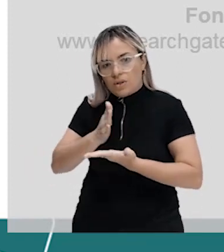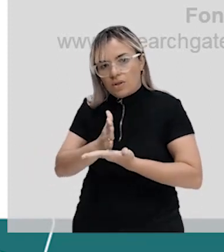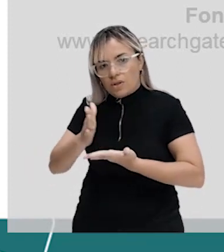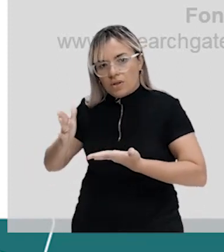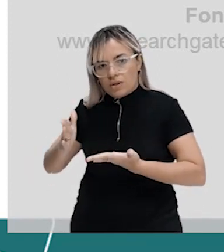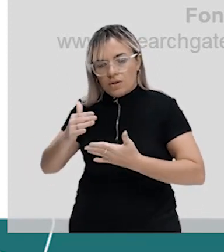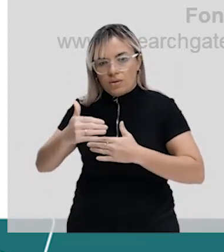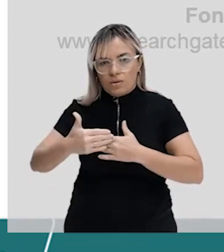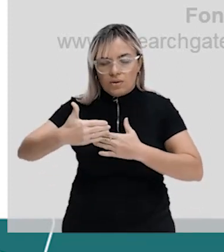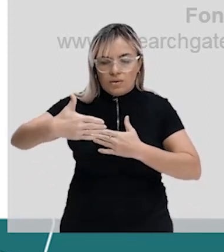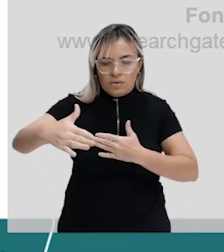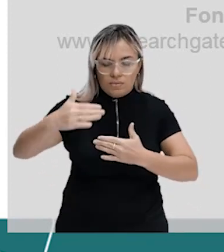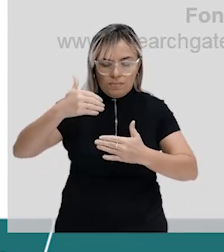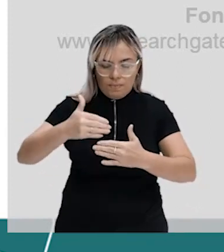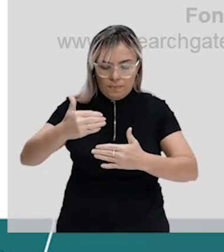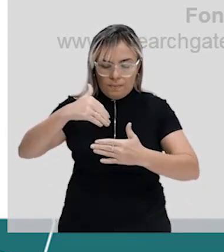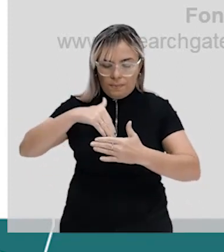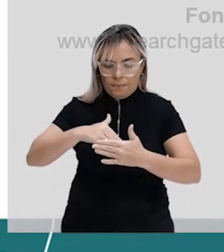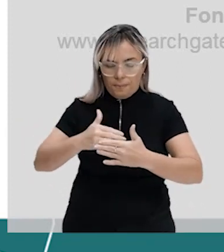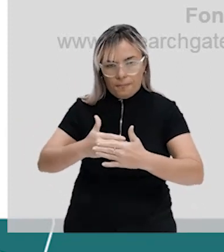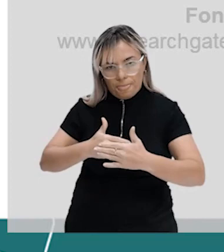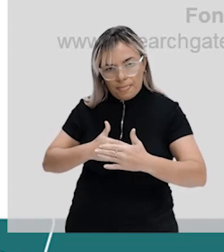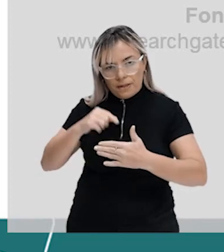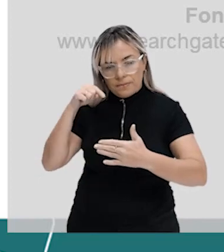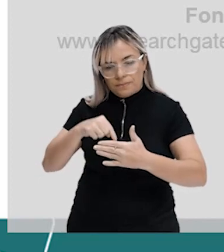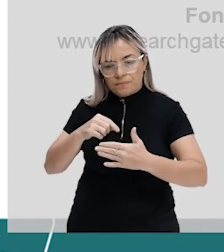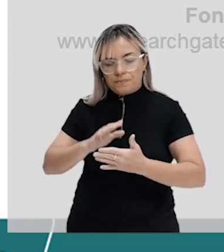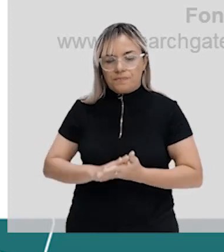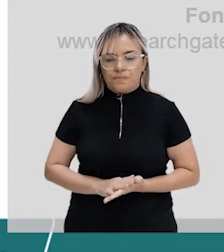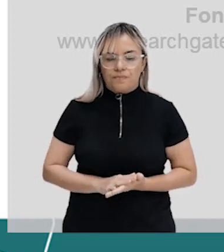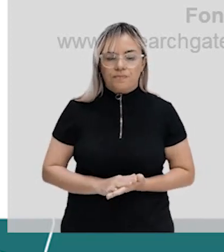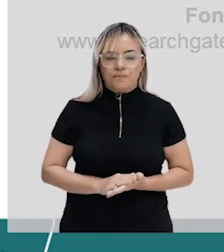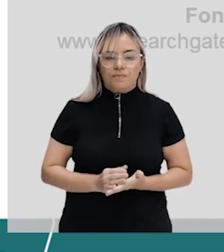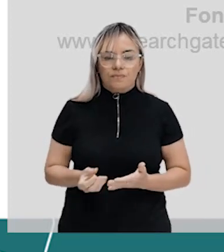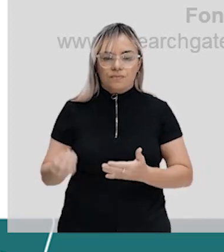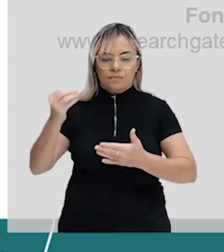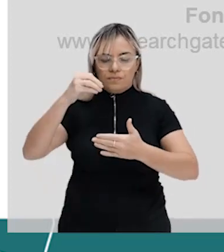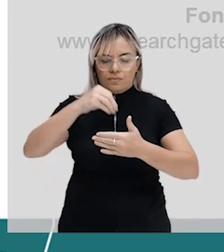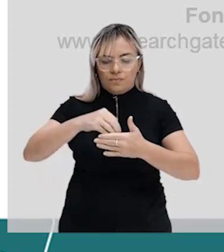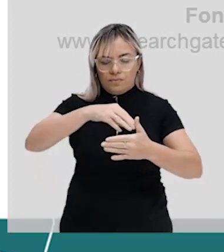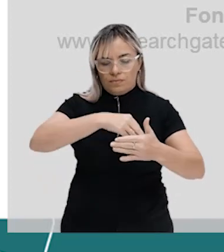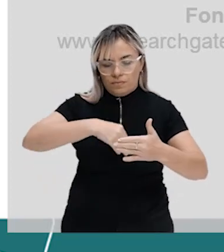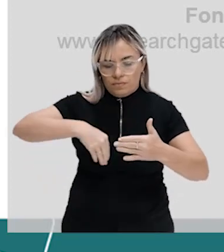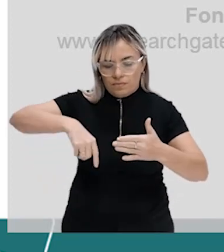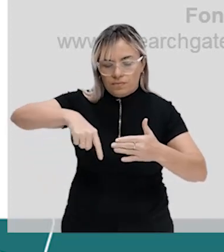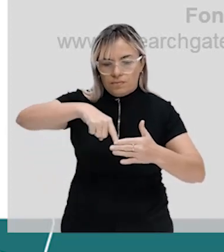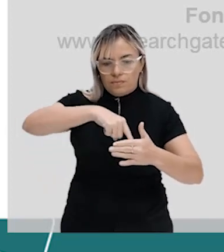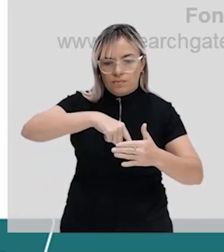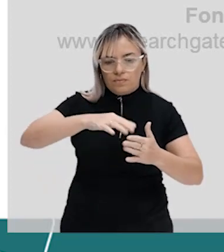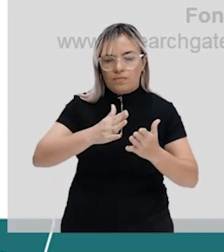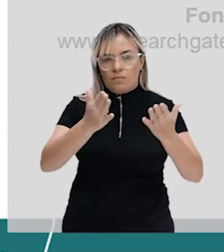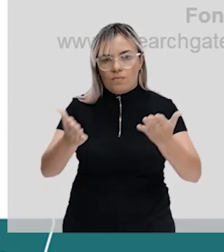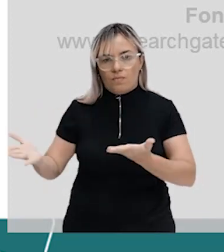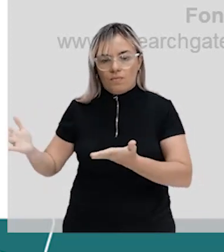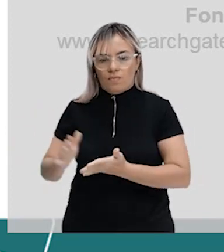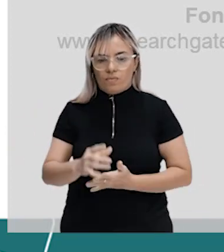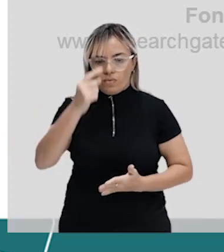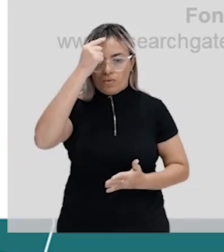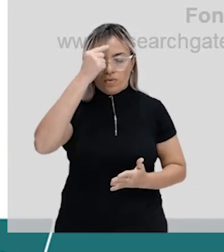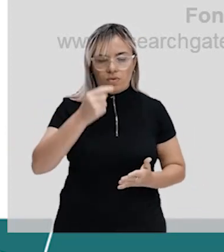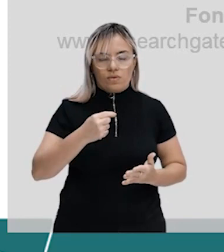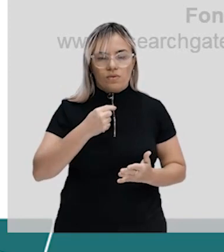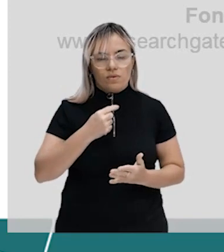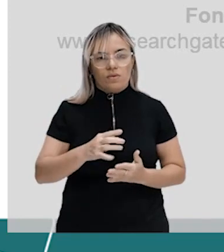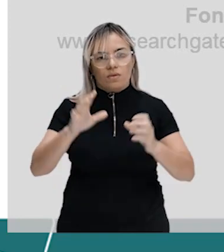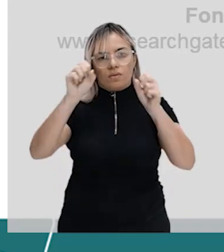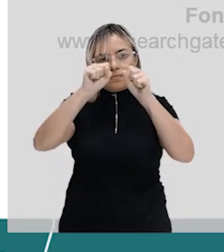externo do ambiente interno. Então, dentro desse ambiente interno, nós temos aqui um sistema